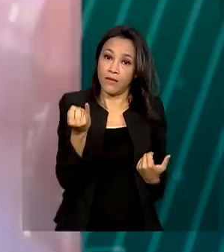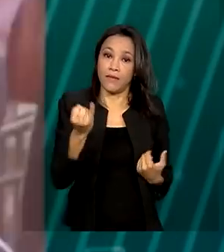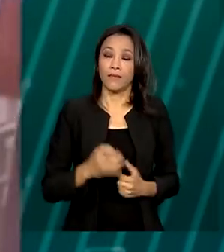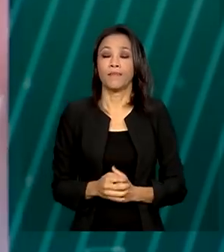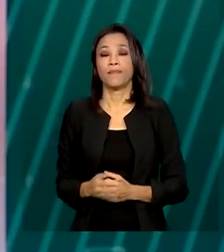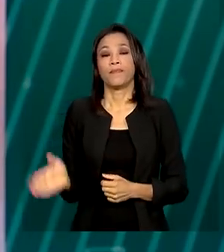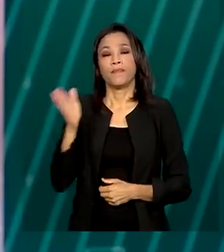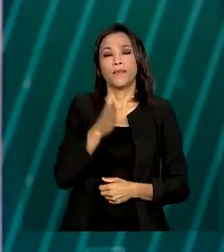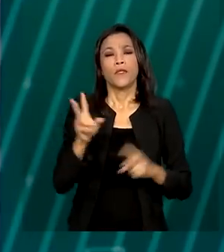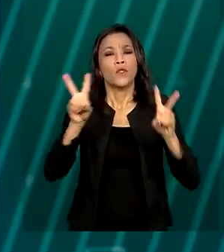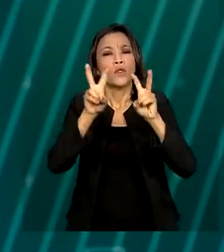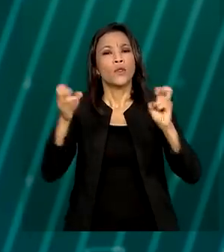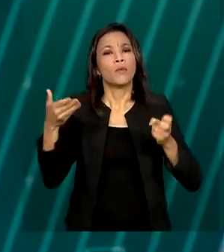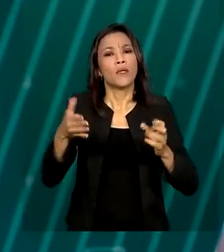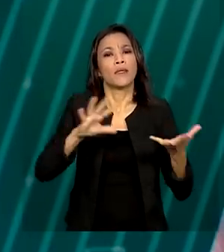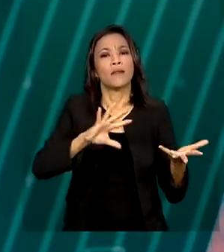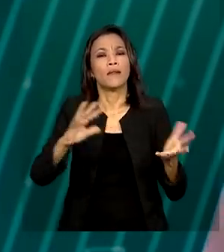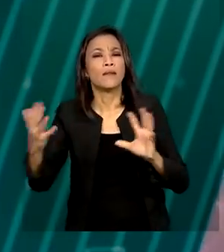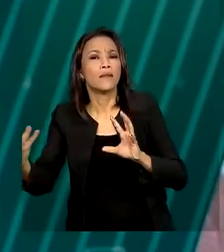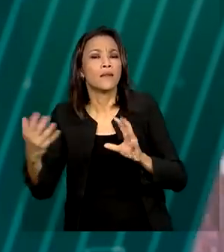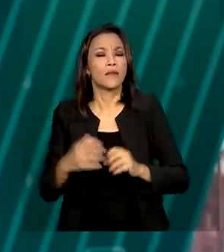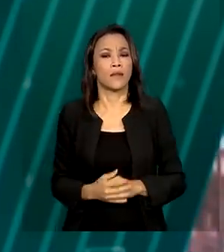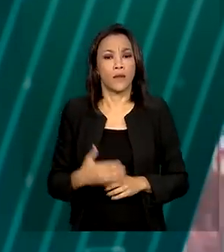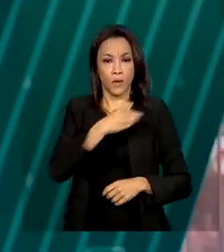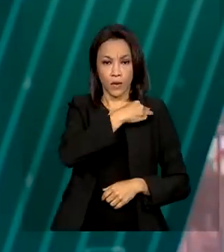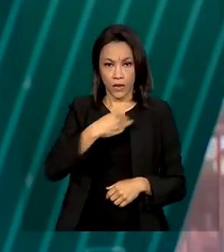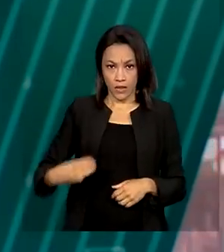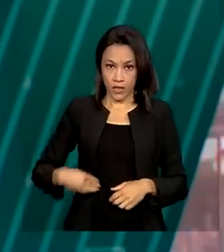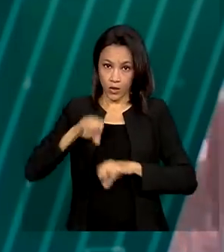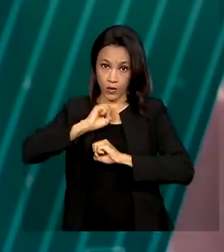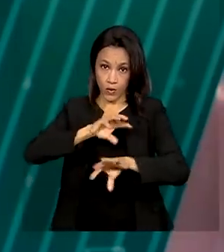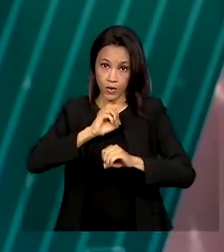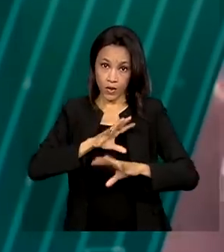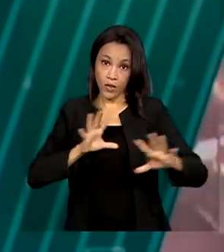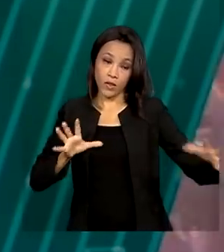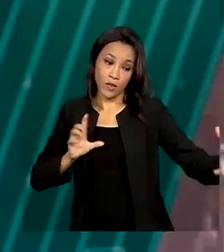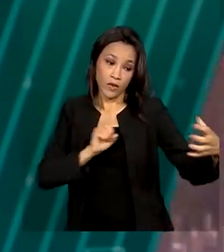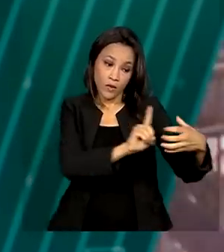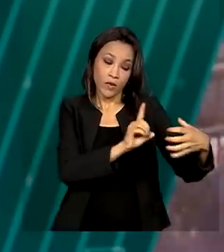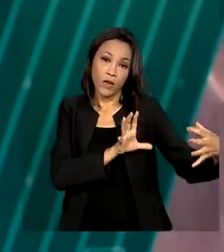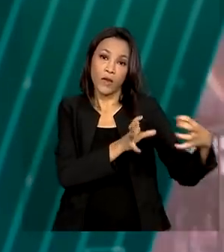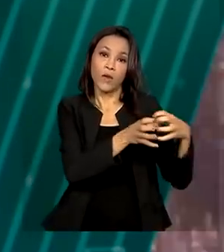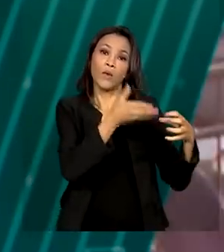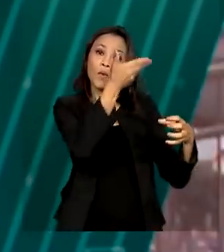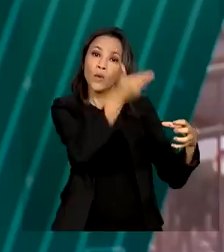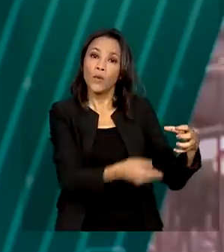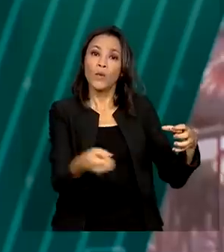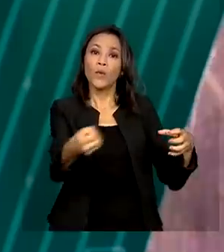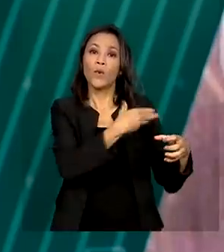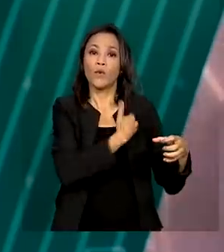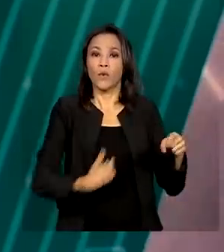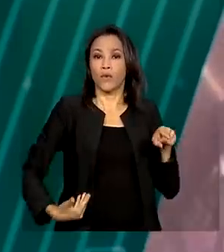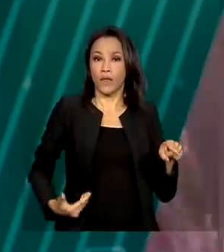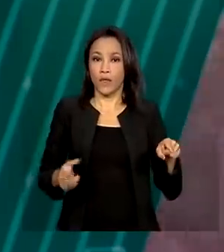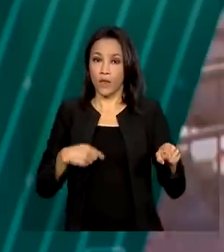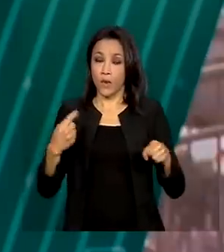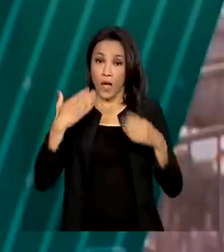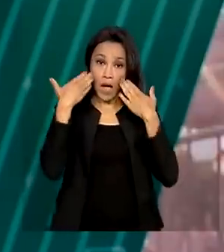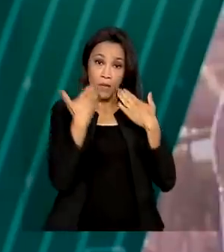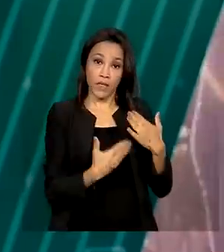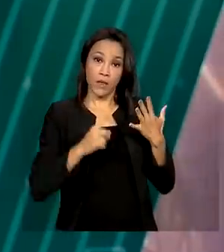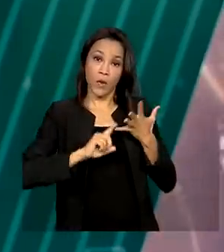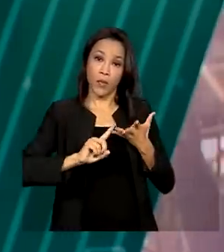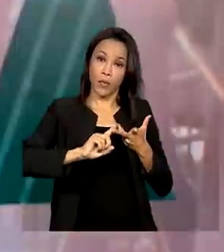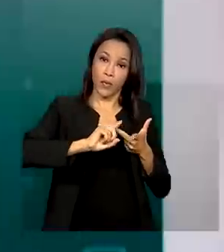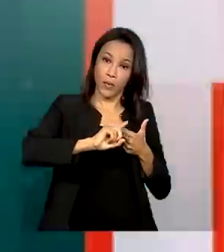sobre a transição, o ministro da Educação se reuniu com a equipe do novo governo. Vitor Godói apresentou os trabalhos da pasta